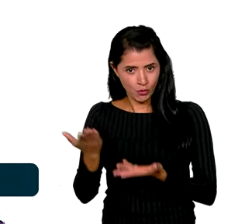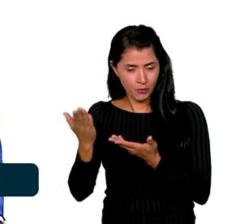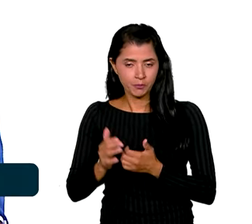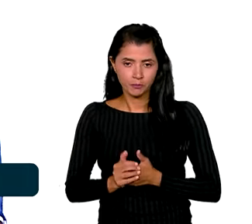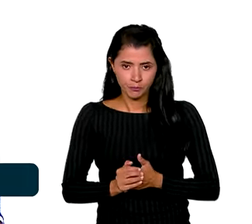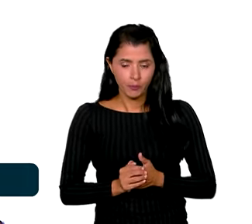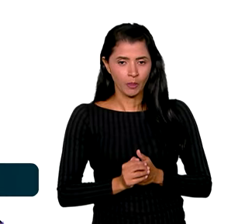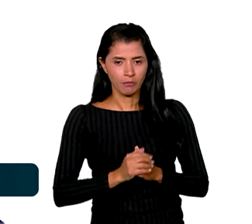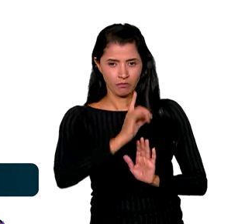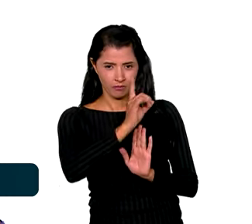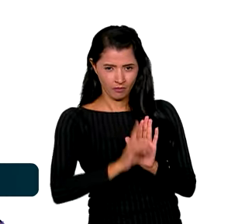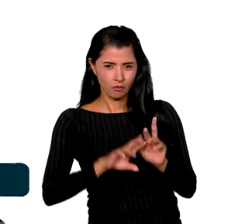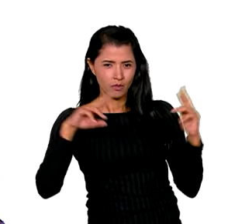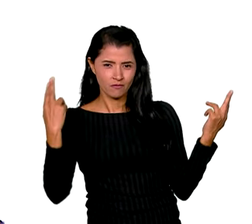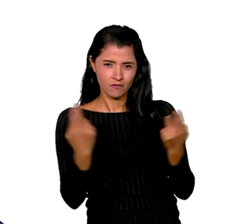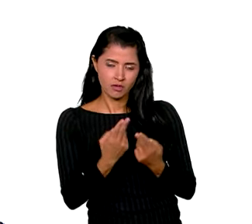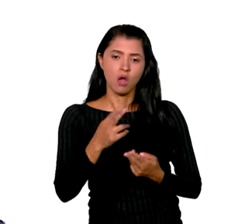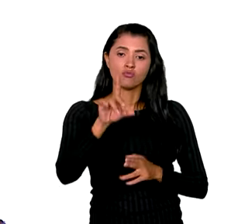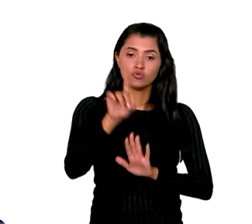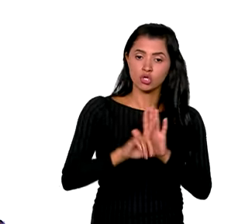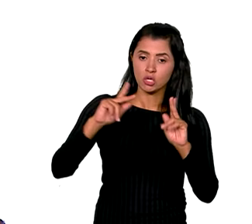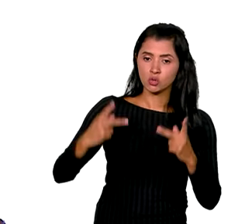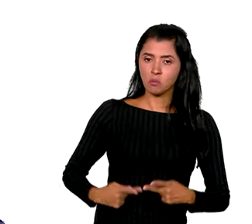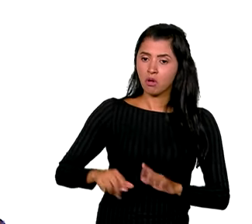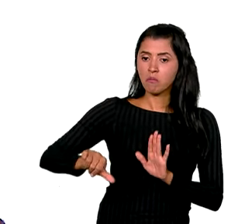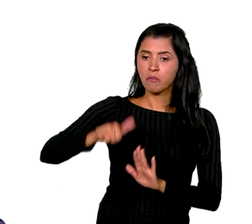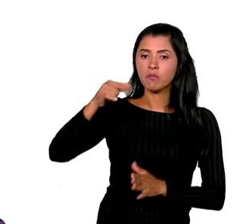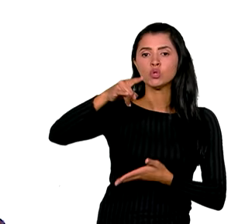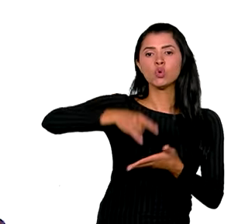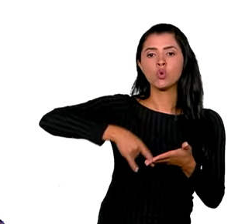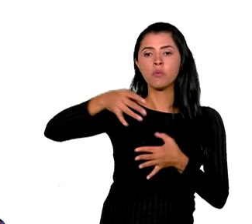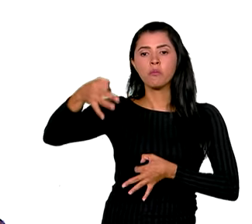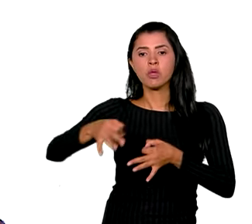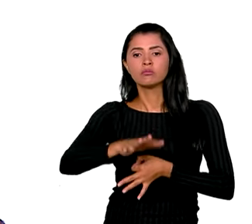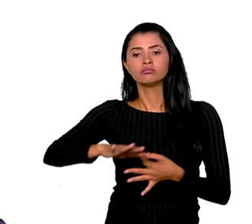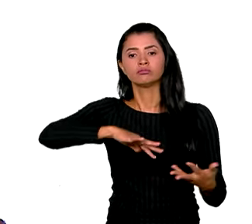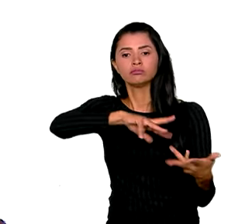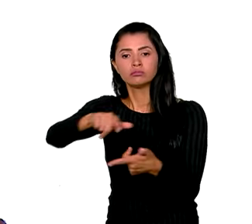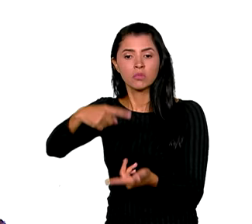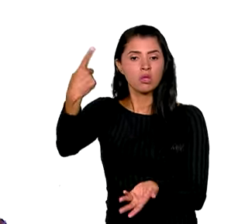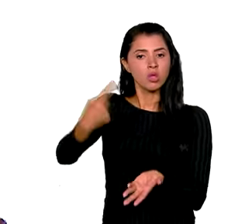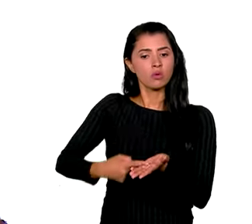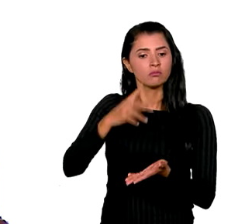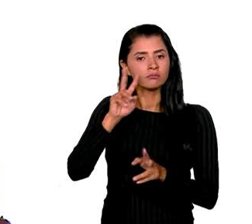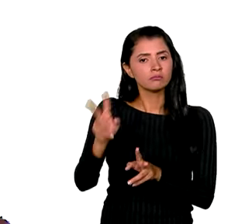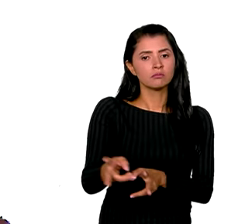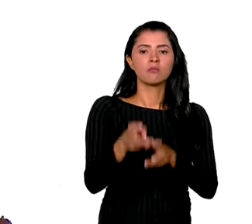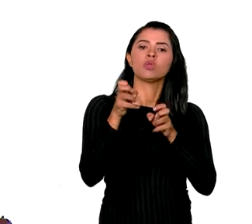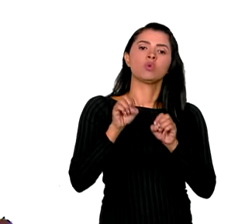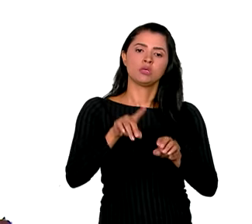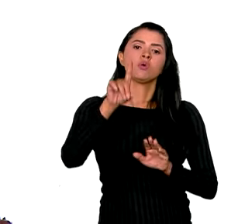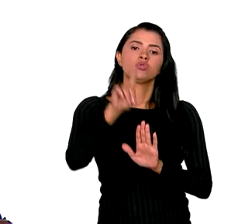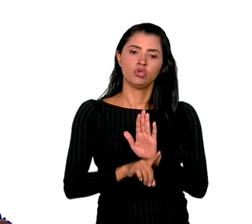A Declaração Universal dos Direitos Humanos foi o primeiro instrumento jurídico internacional que reconheceu a educação como direito humano.